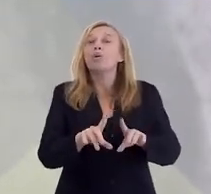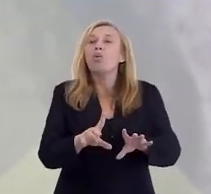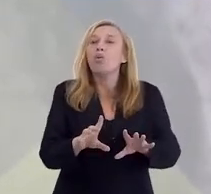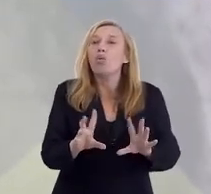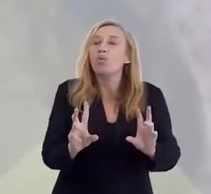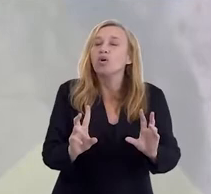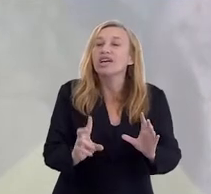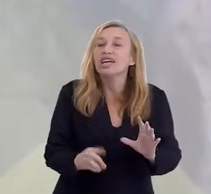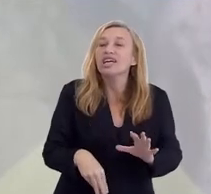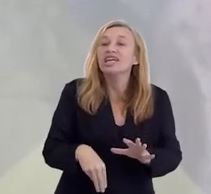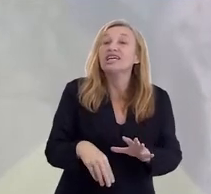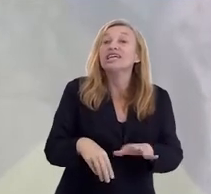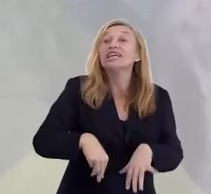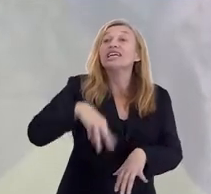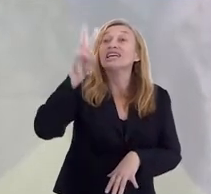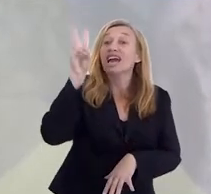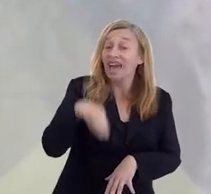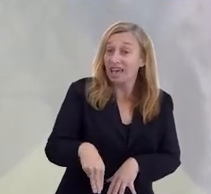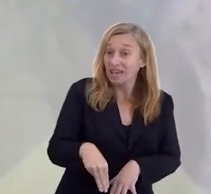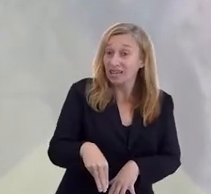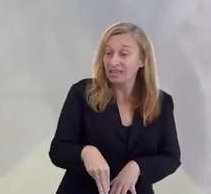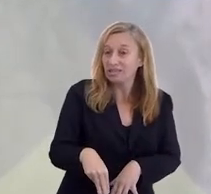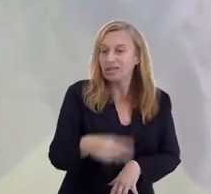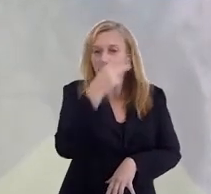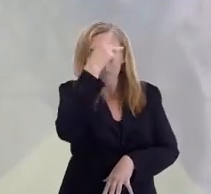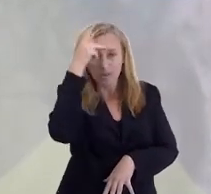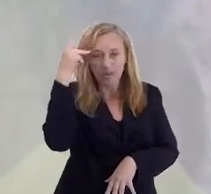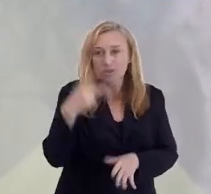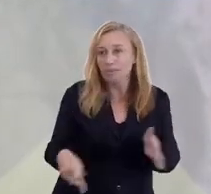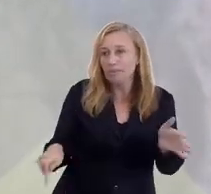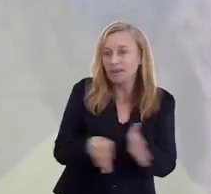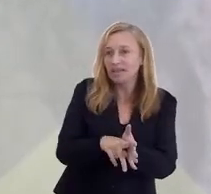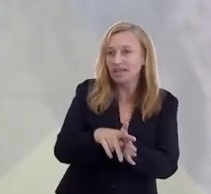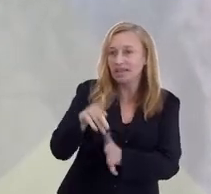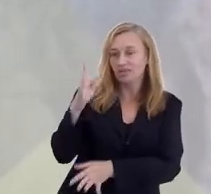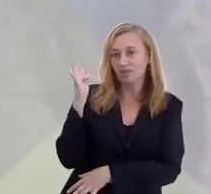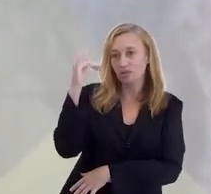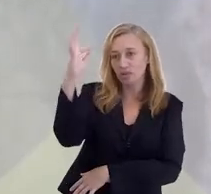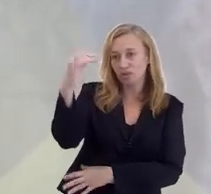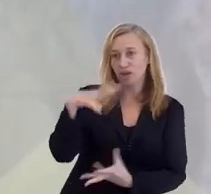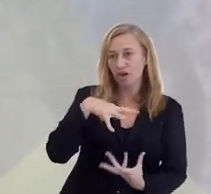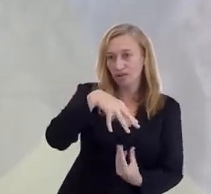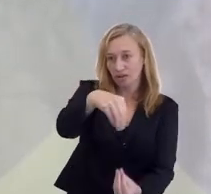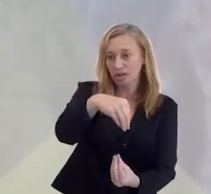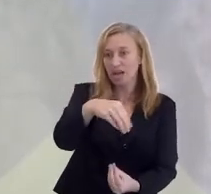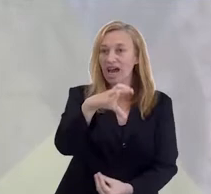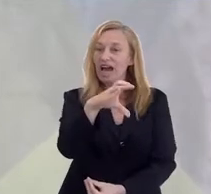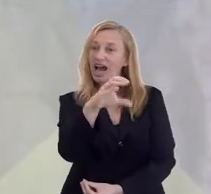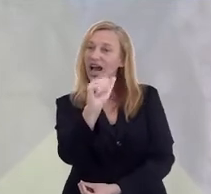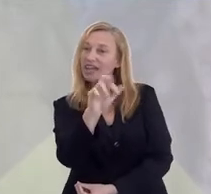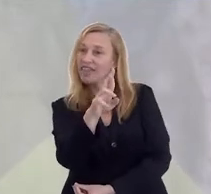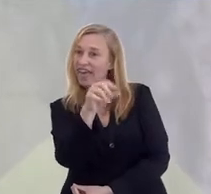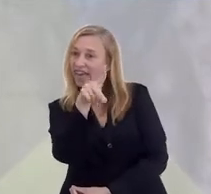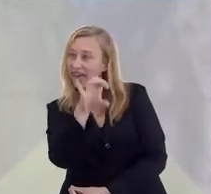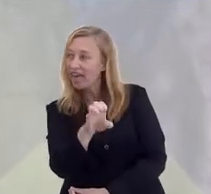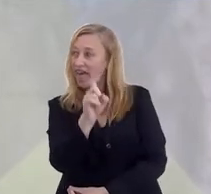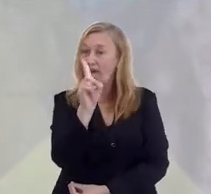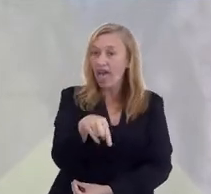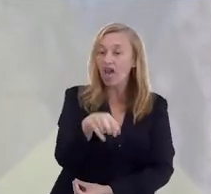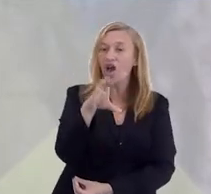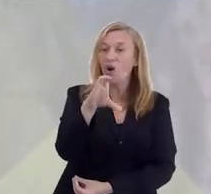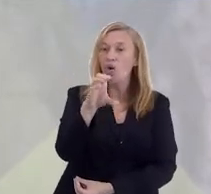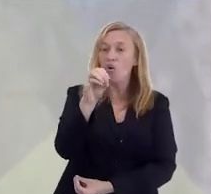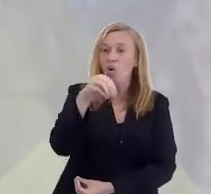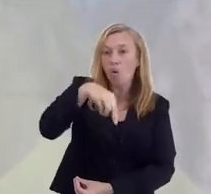quem é o autor, quem são os autores da filosofia espírita são os Espíritos. Kardec é o